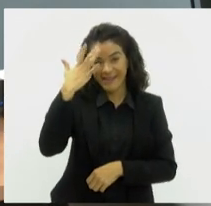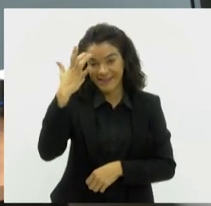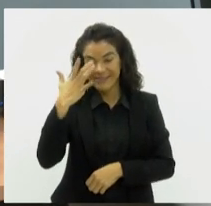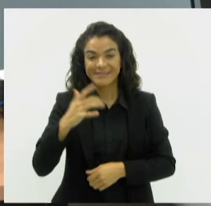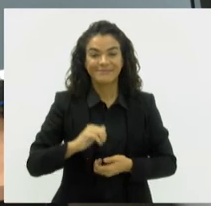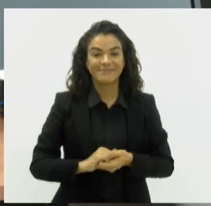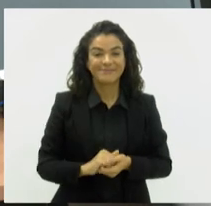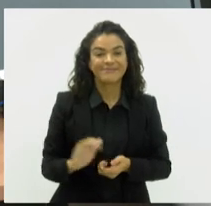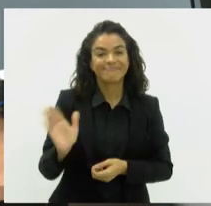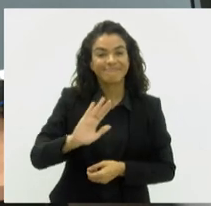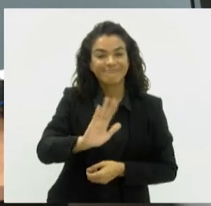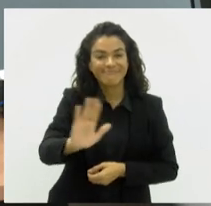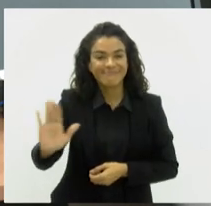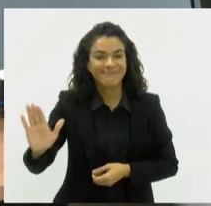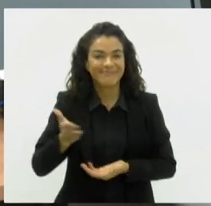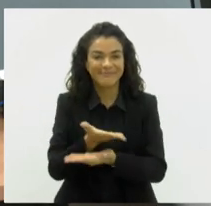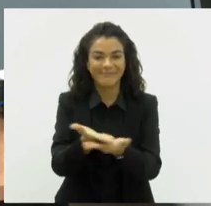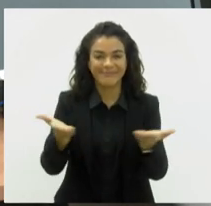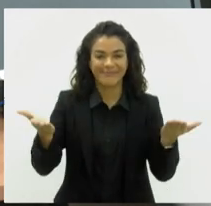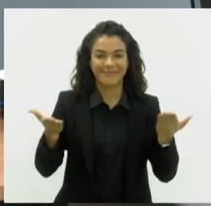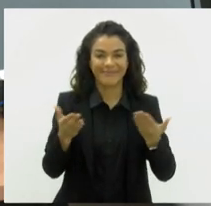lá, um ótimo dia para você!